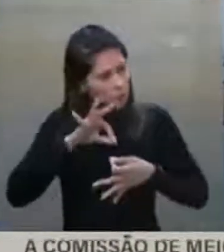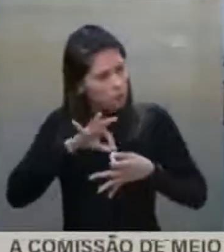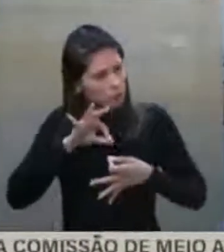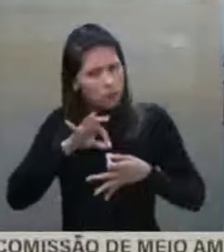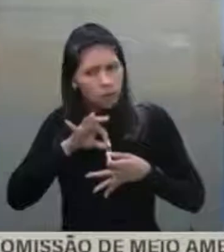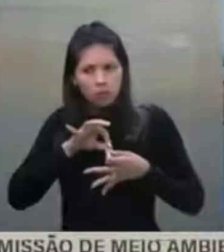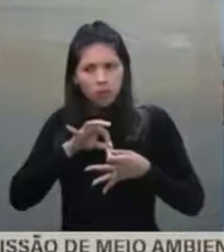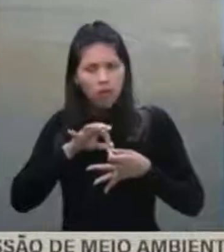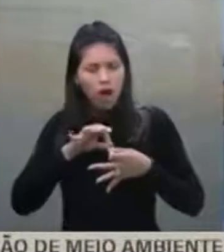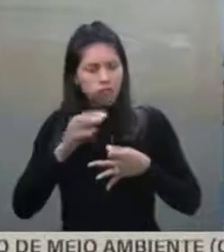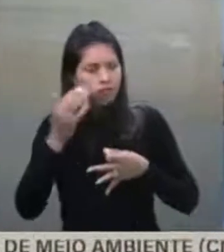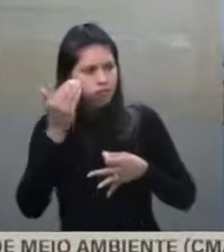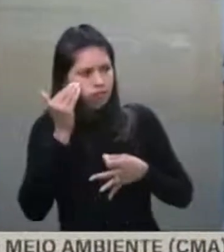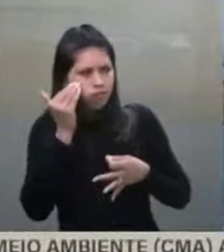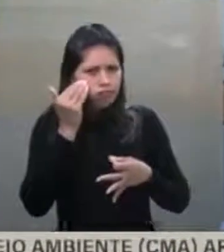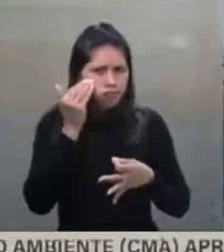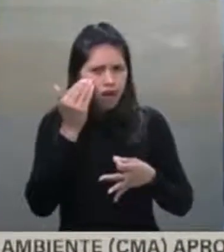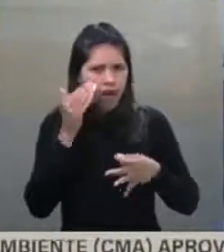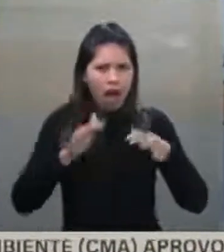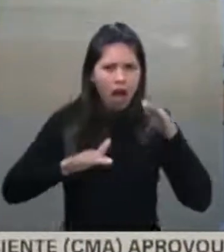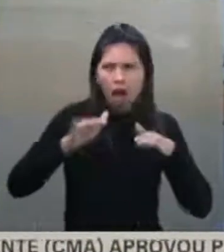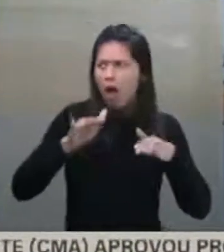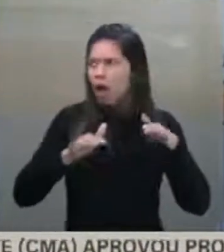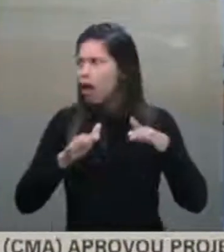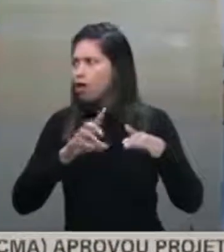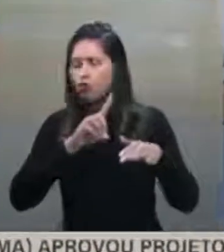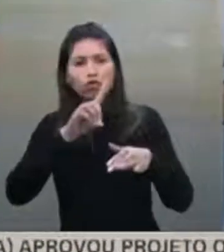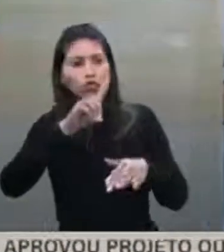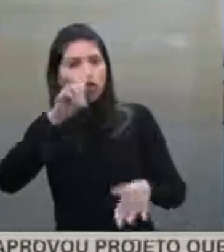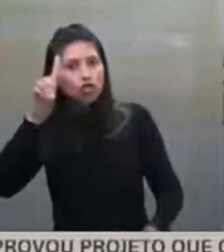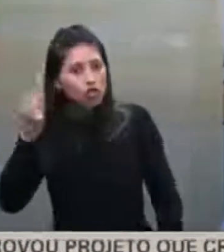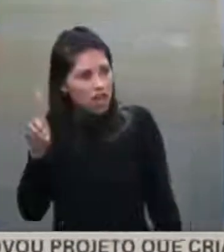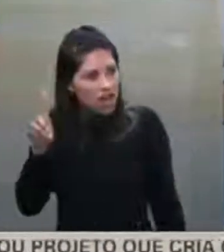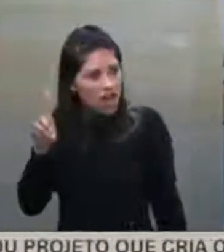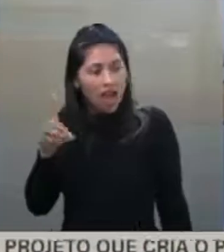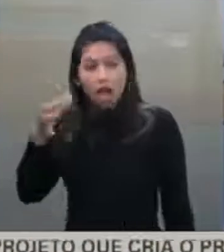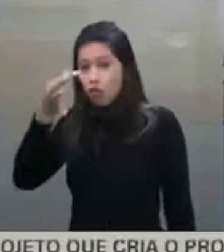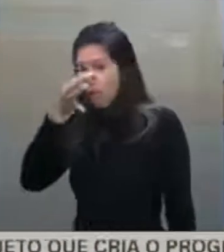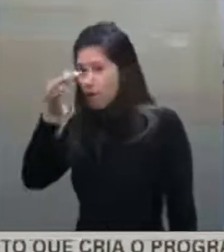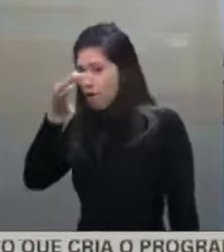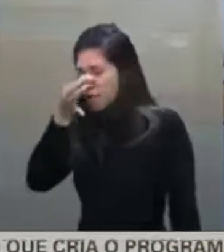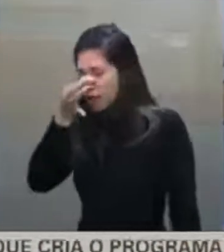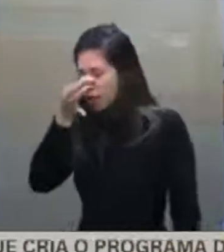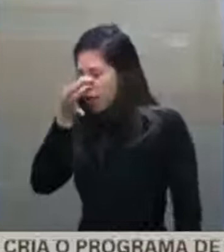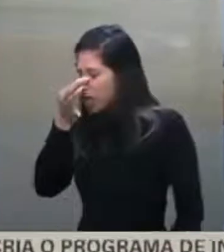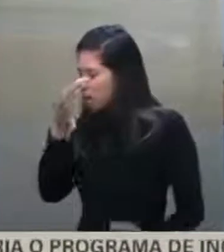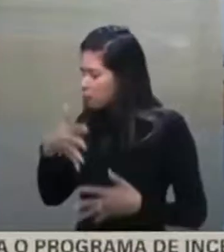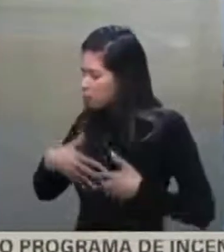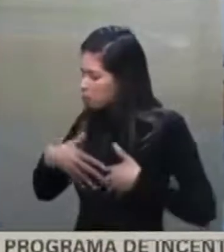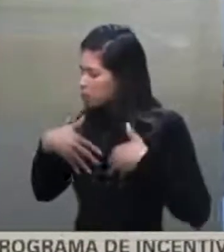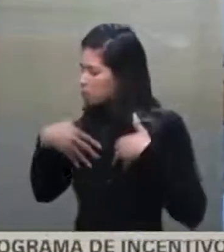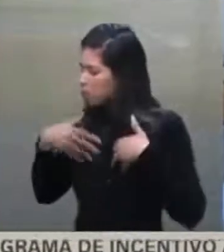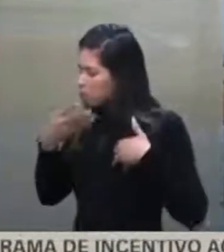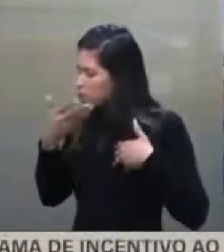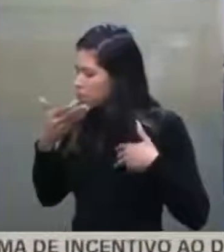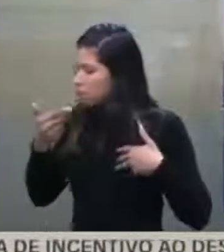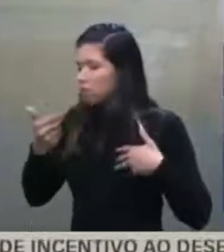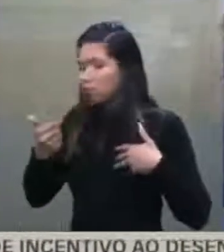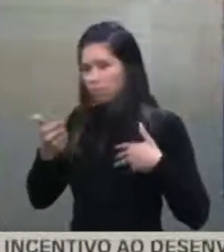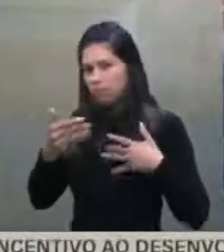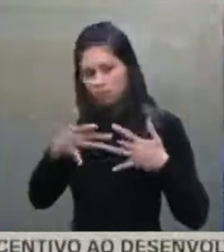teve, eu acredito que o dia do evangélico seria um gesto muito nobre de sua parte, porque